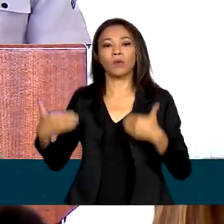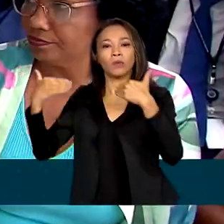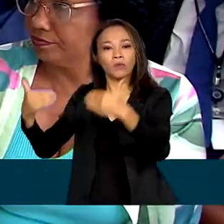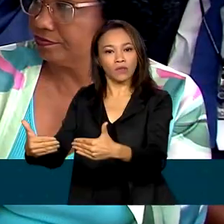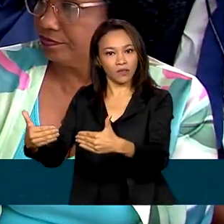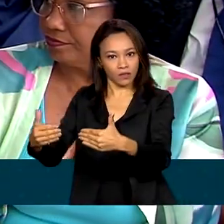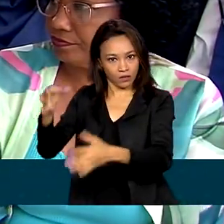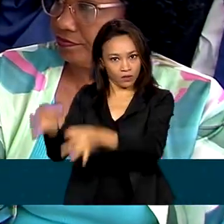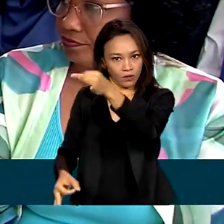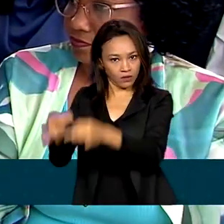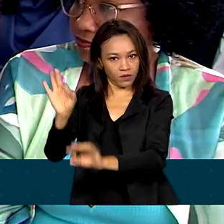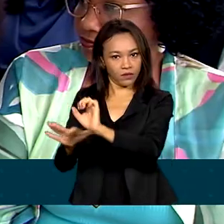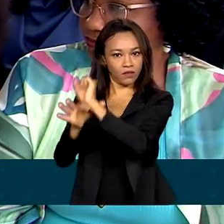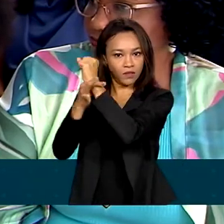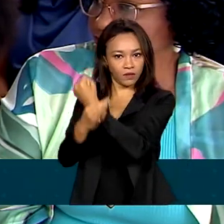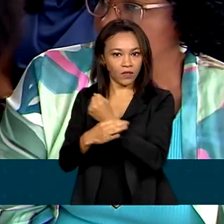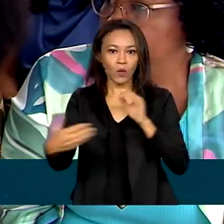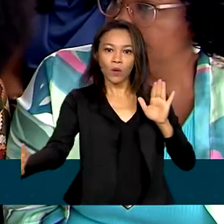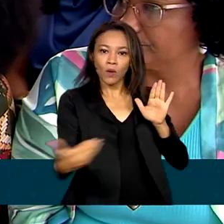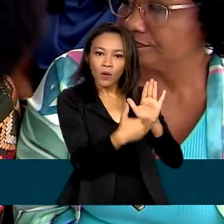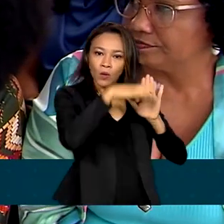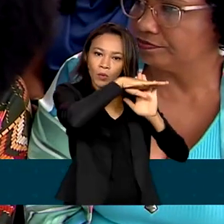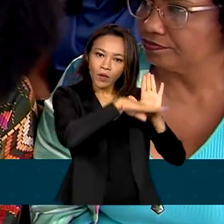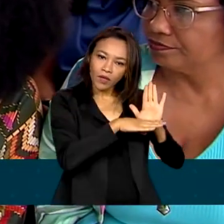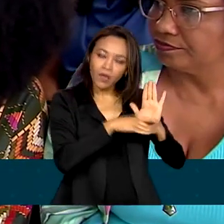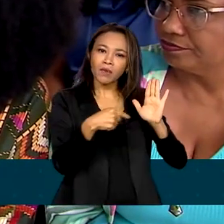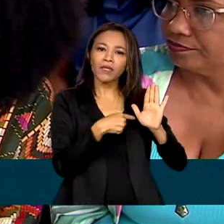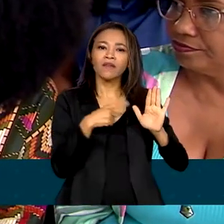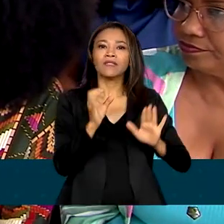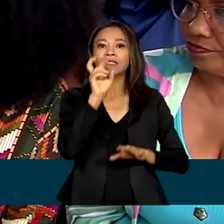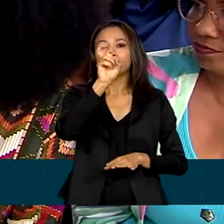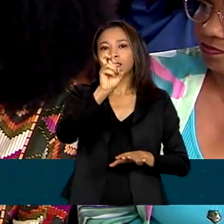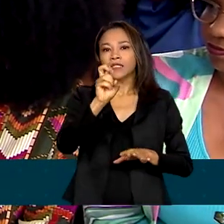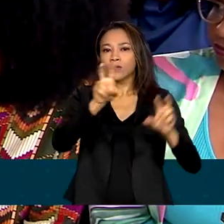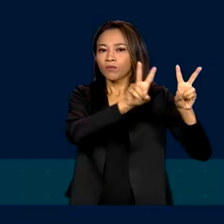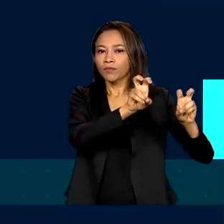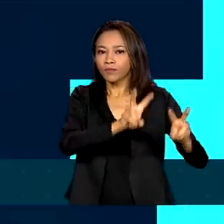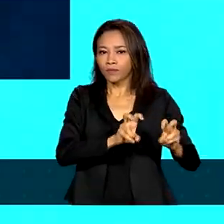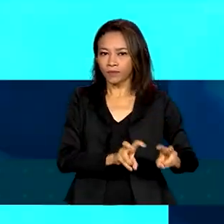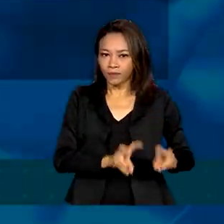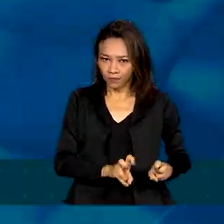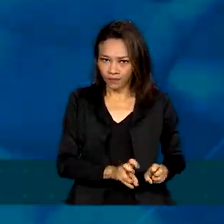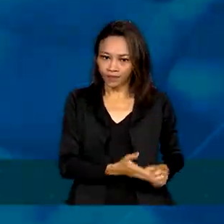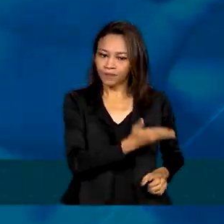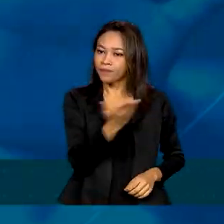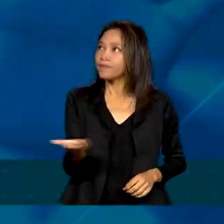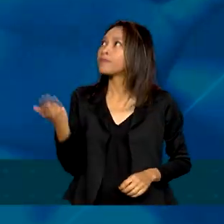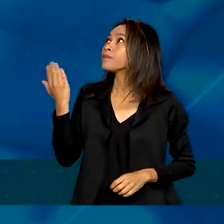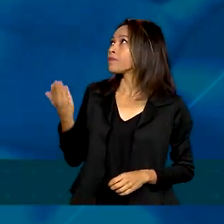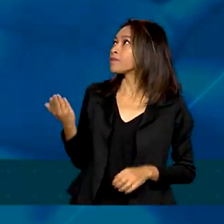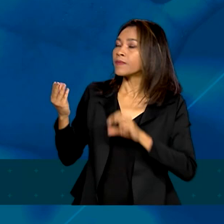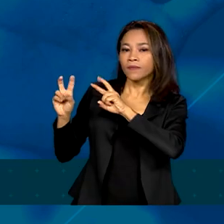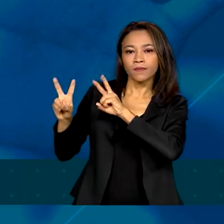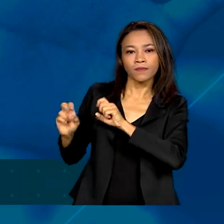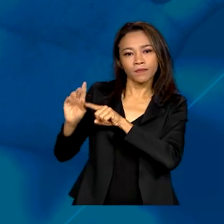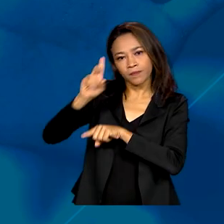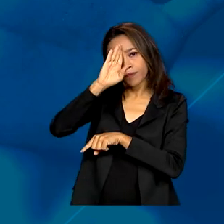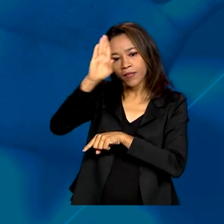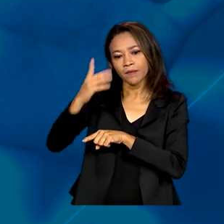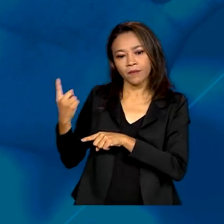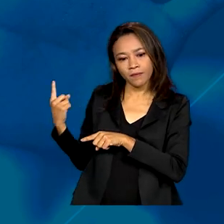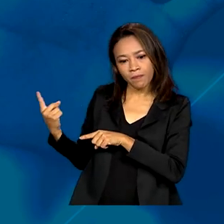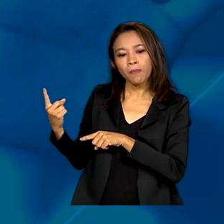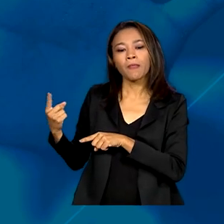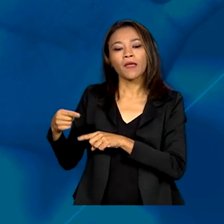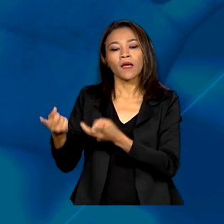Pública, o PRONASSE foi reformulado com cinco eixos prioritários. O enfrentamento e prevenção de violência contra